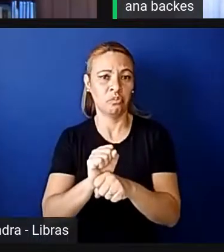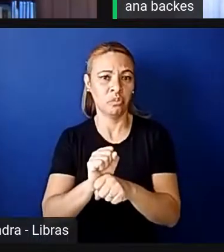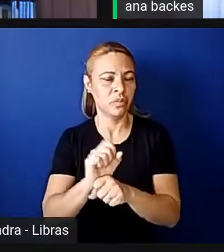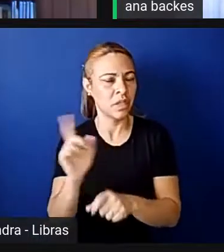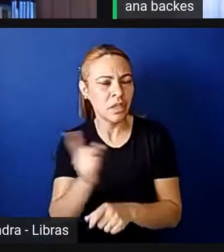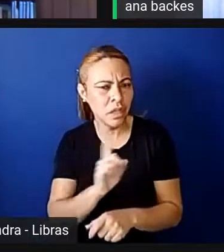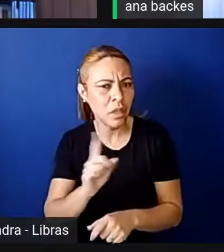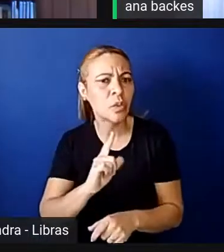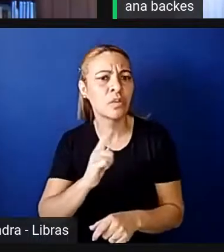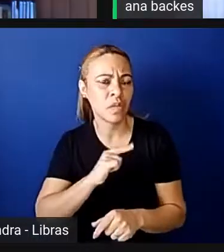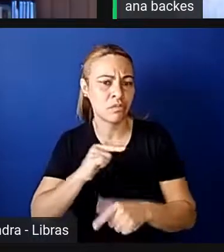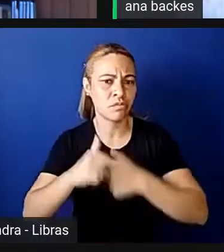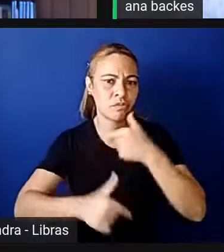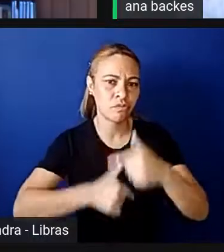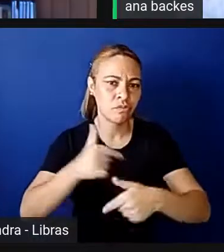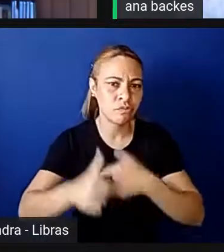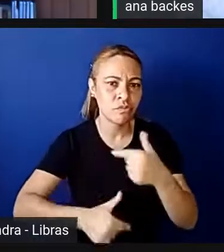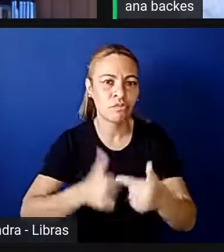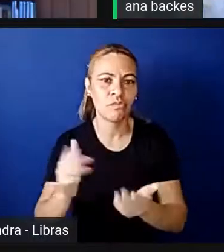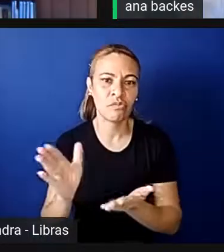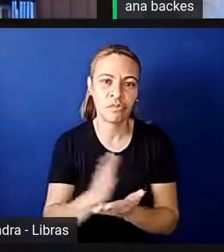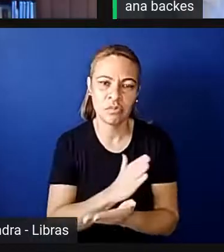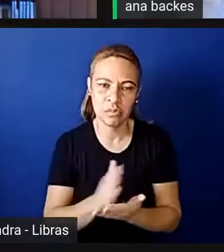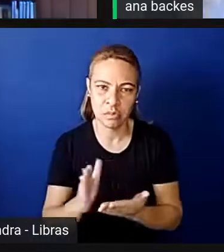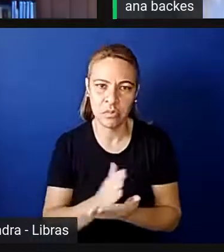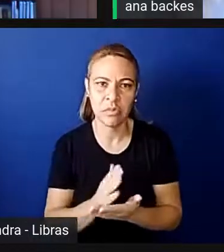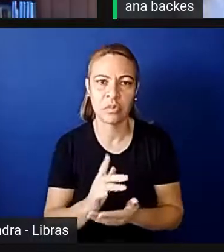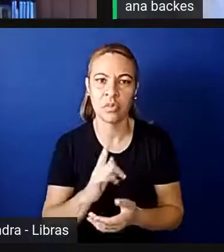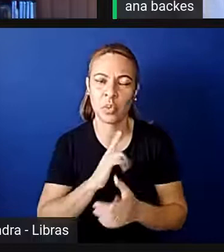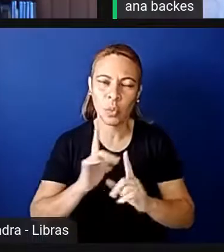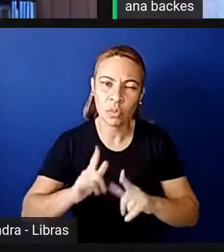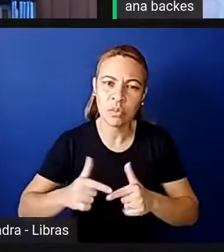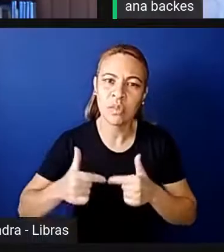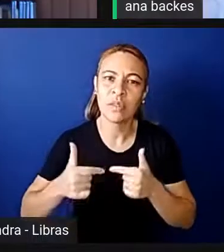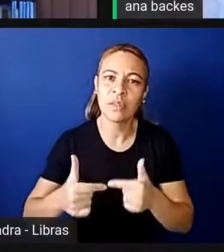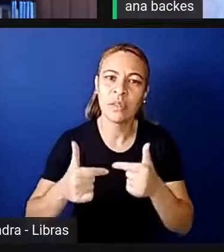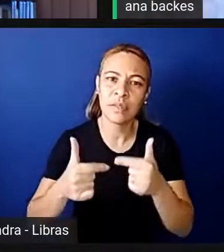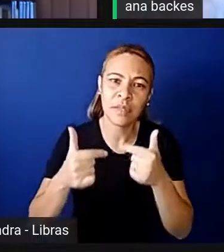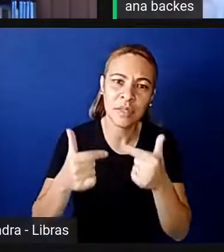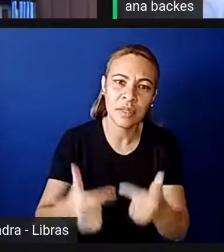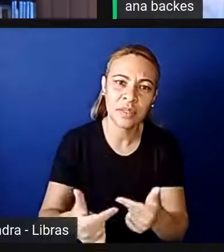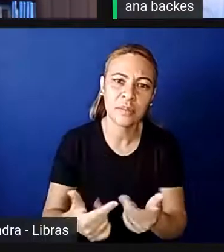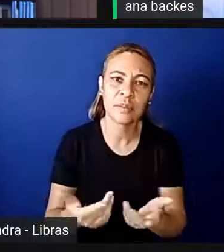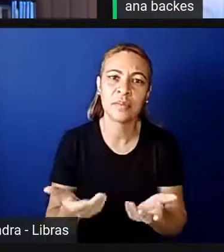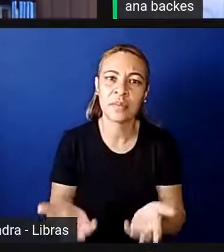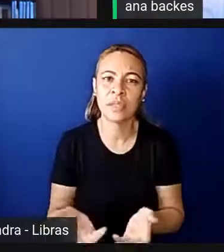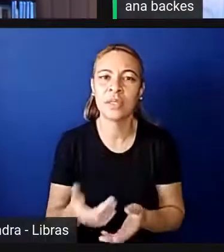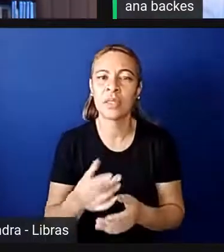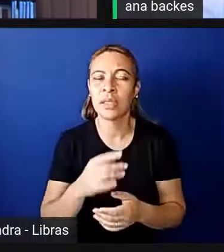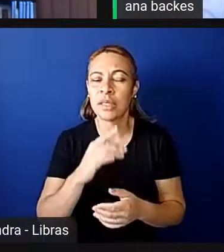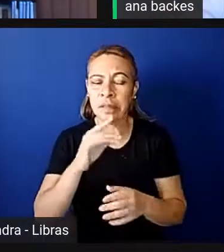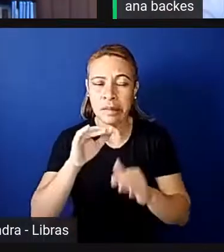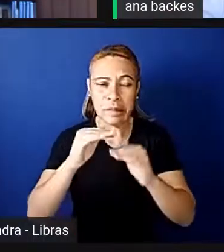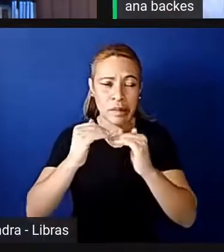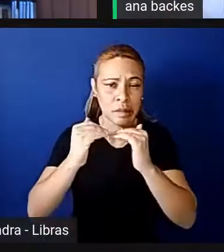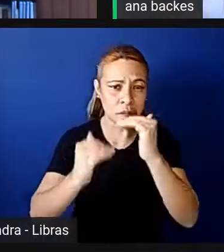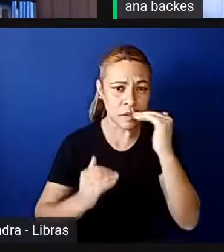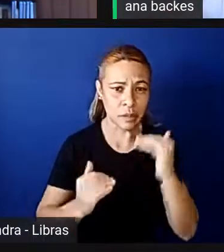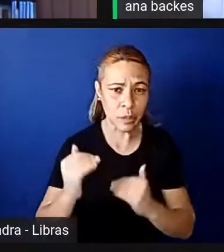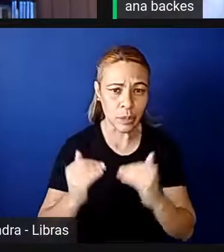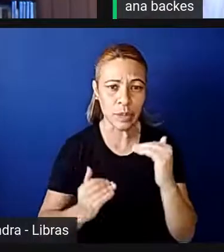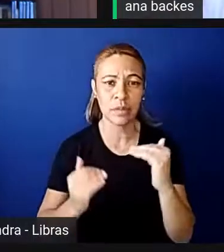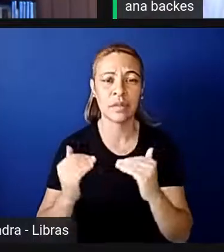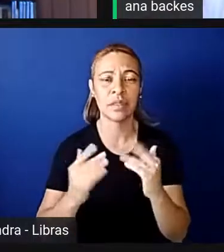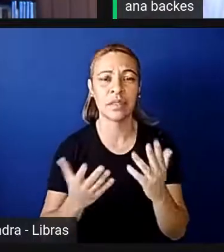iniciativas no sentido do enfrentamento dessa extrema desigualdade na representação